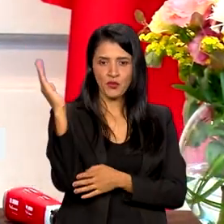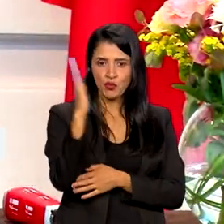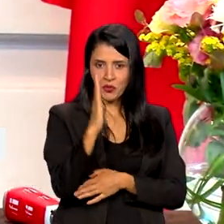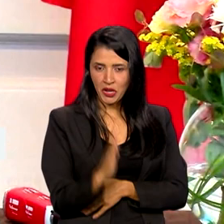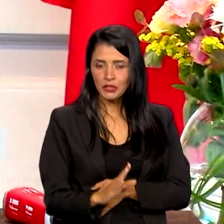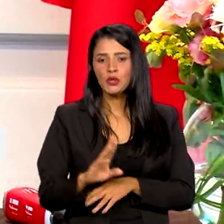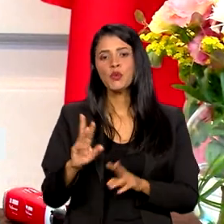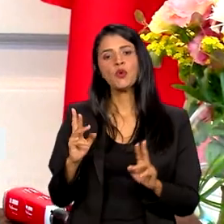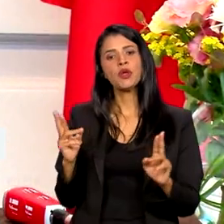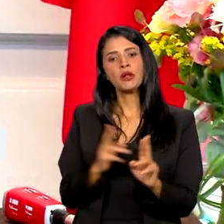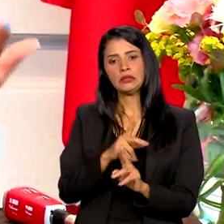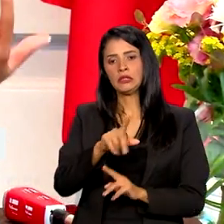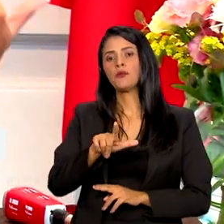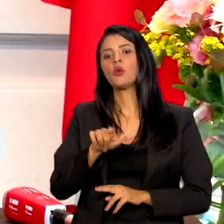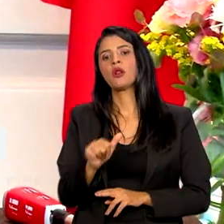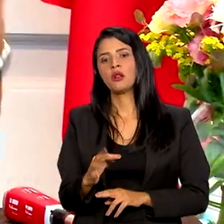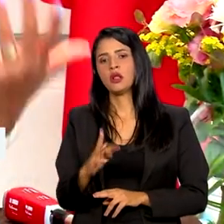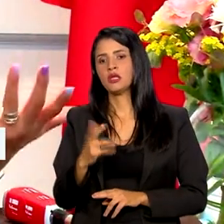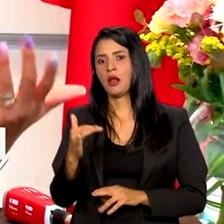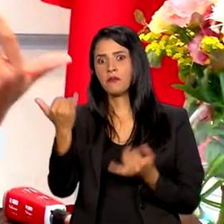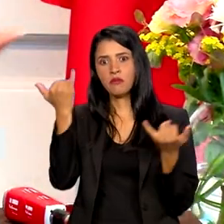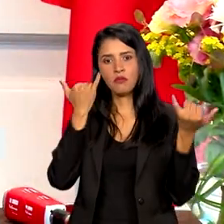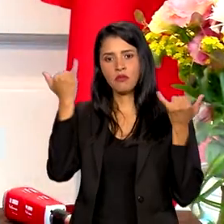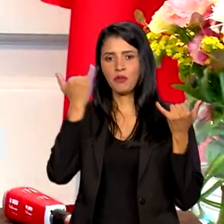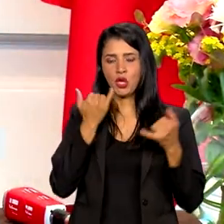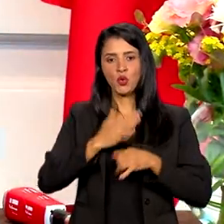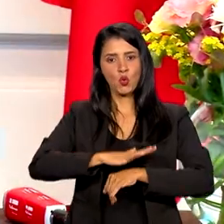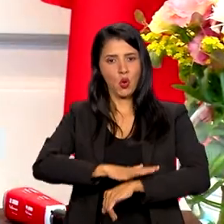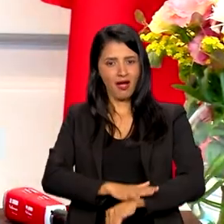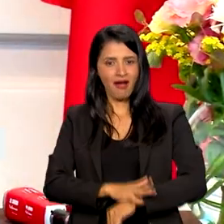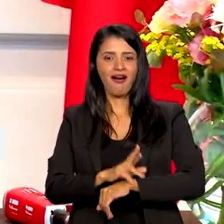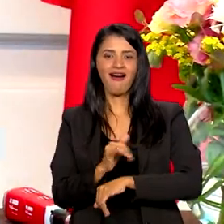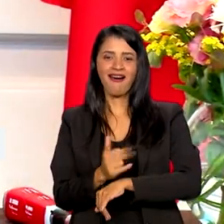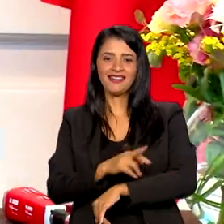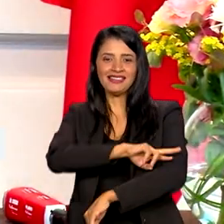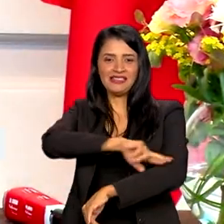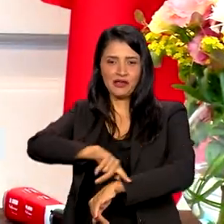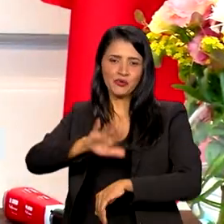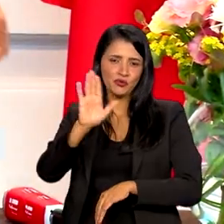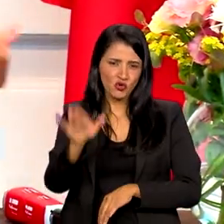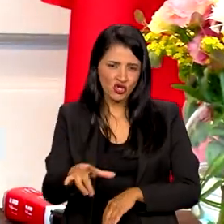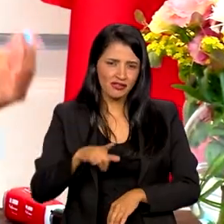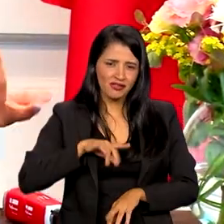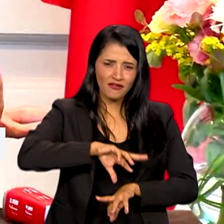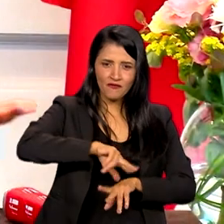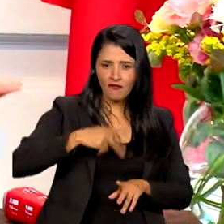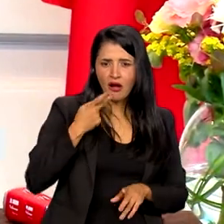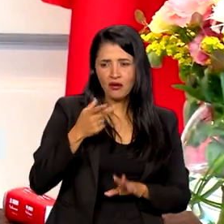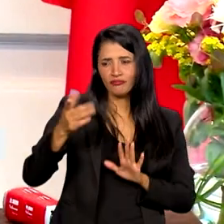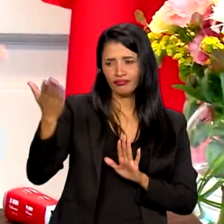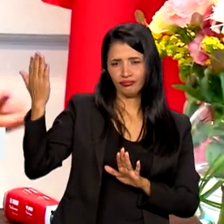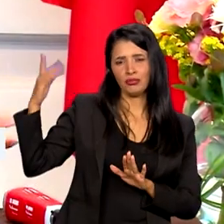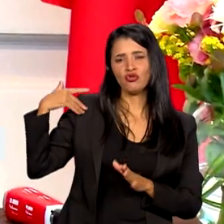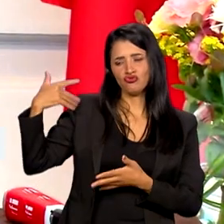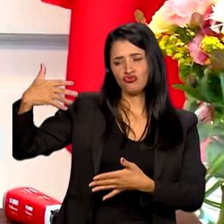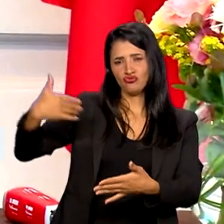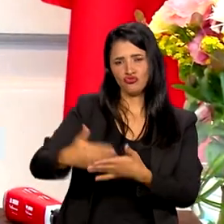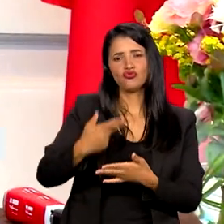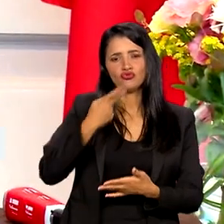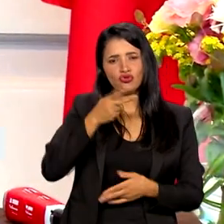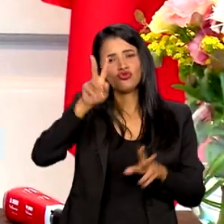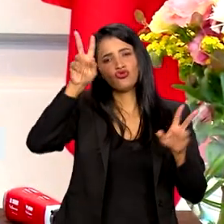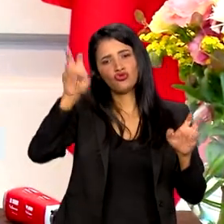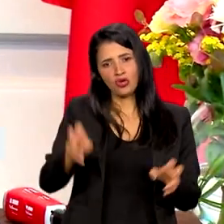em relação ao letramento racial. Embora nós já tenhamos ali inúmeros intelectuais negros que já falam disso há muito tempo, essa luta que não começa